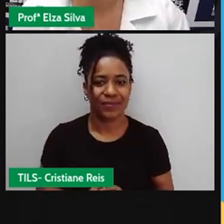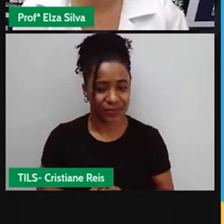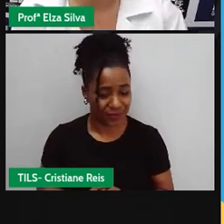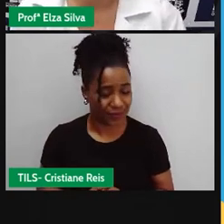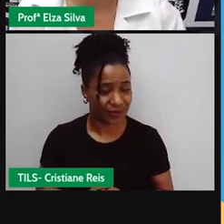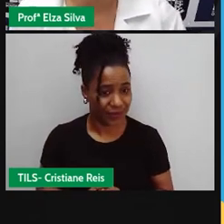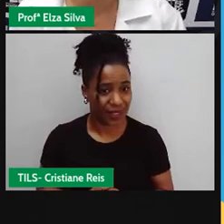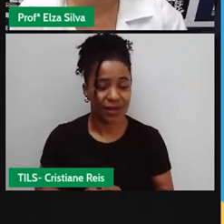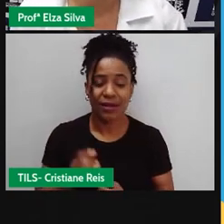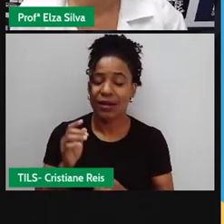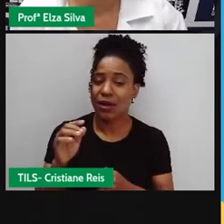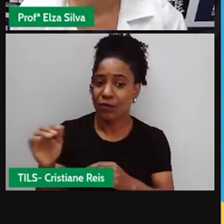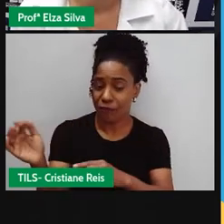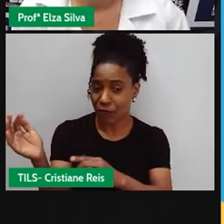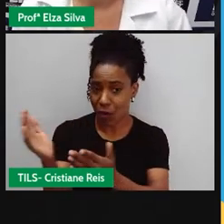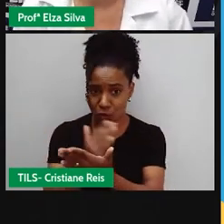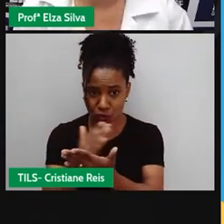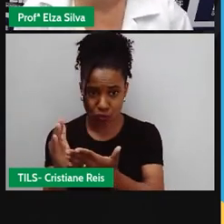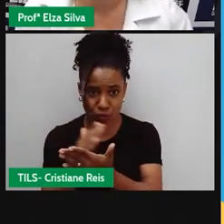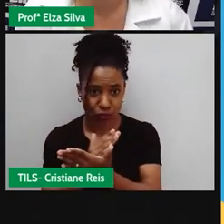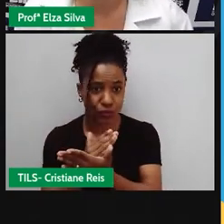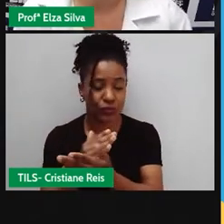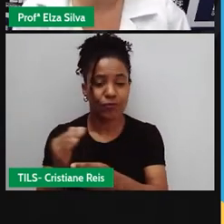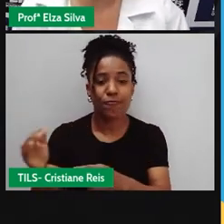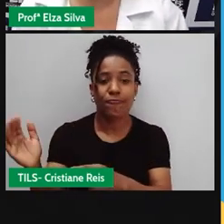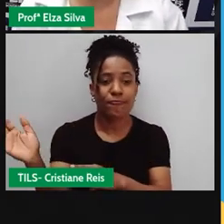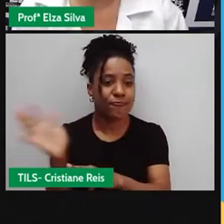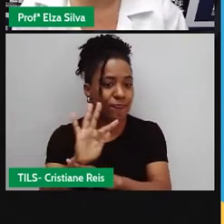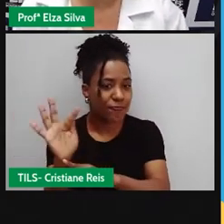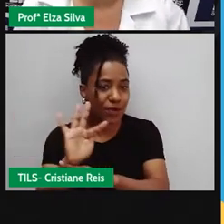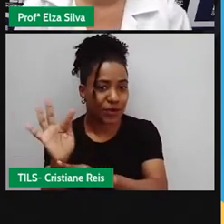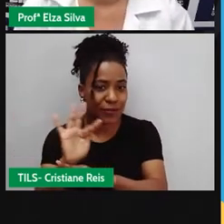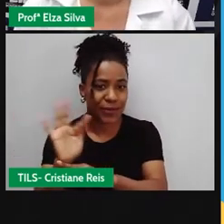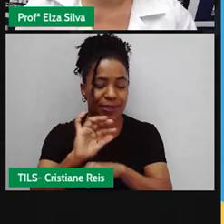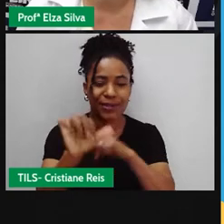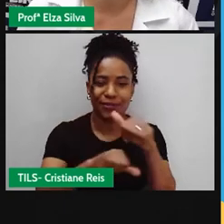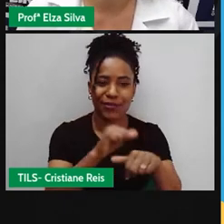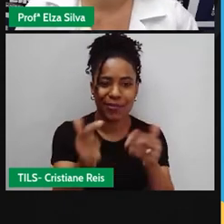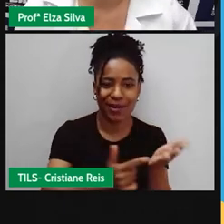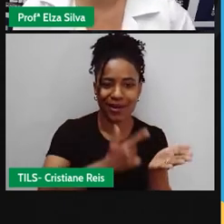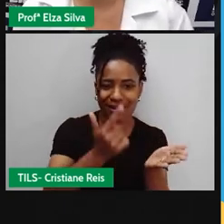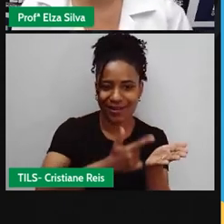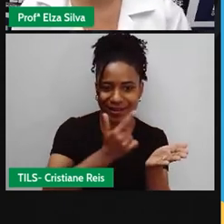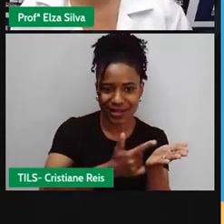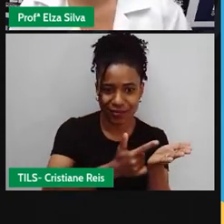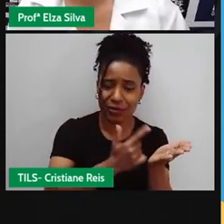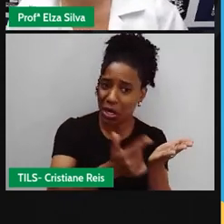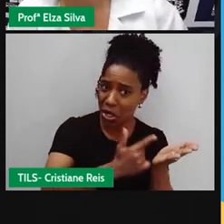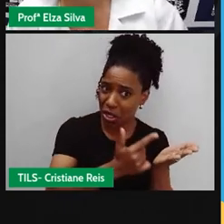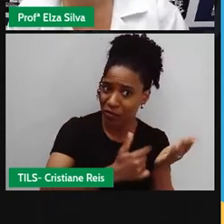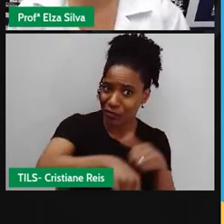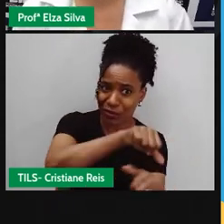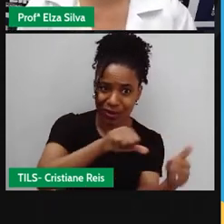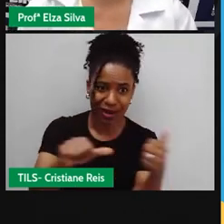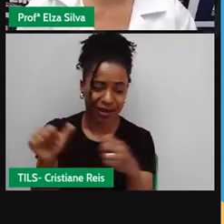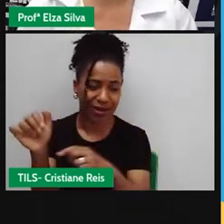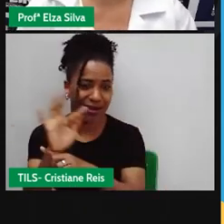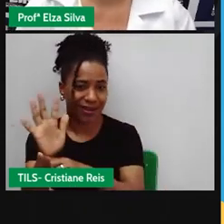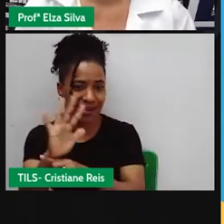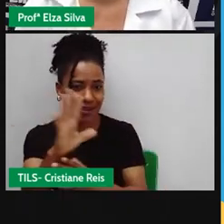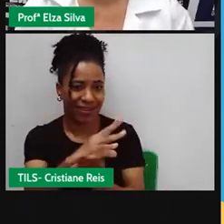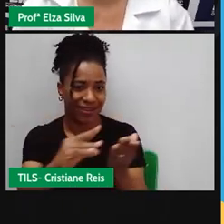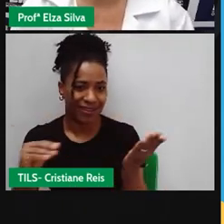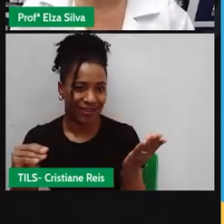filmes Que viram livros Há livros Que viram filmes Livros Que viram séries Séries Que viram